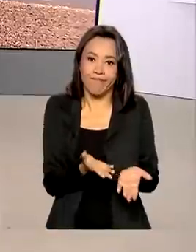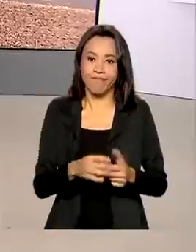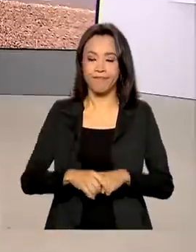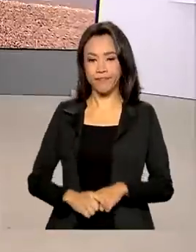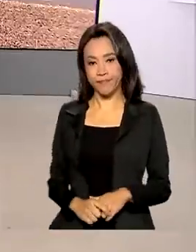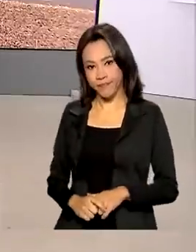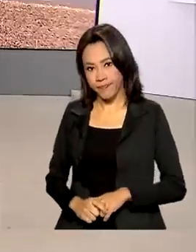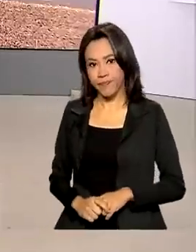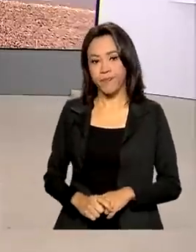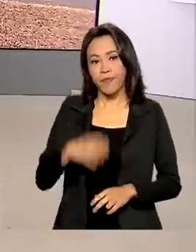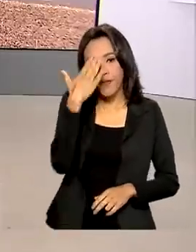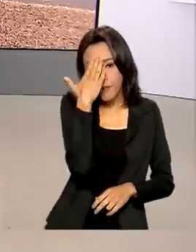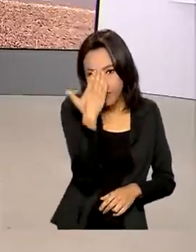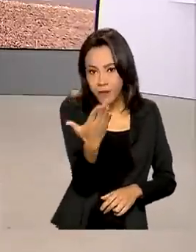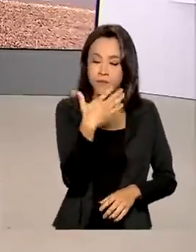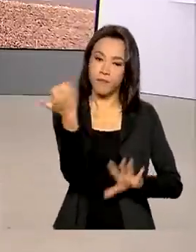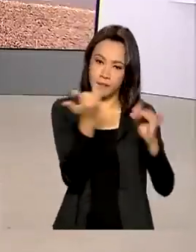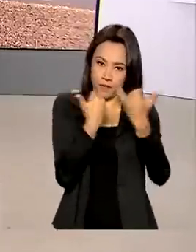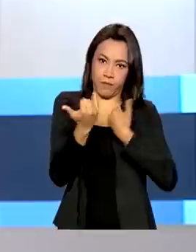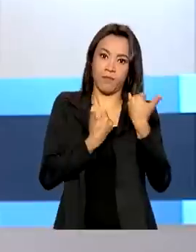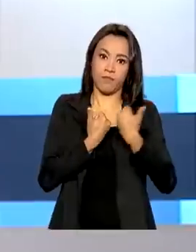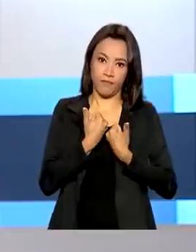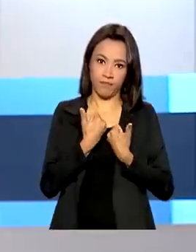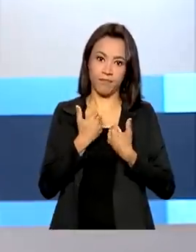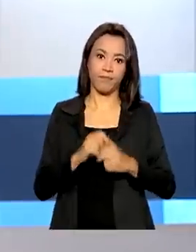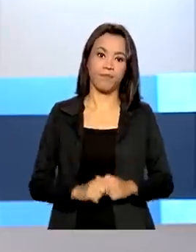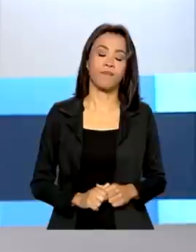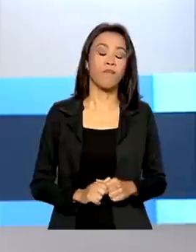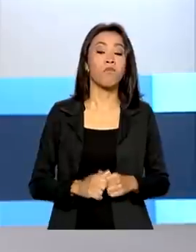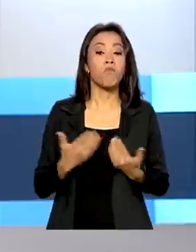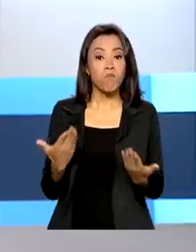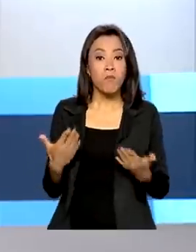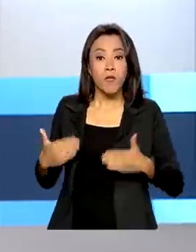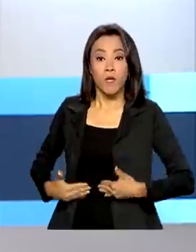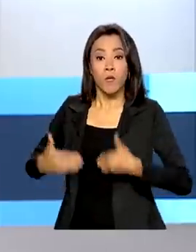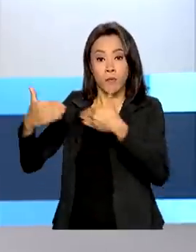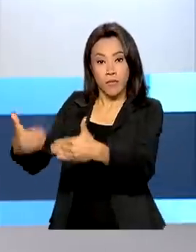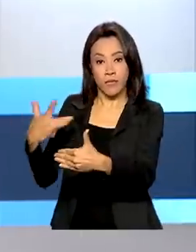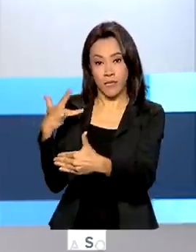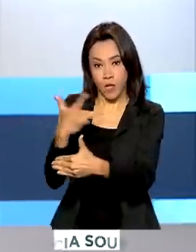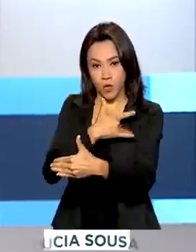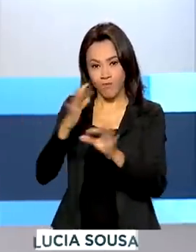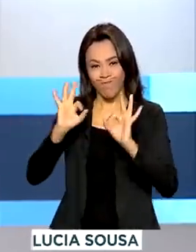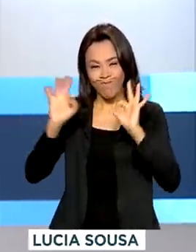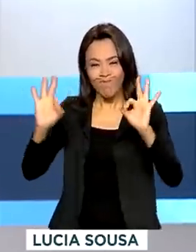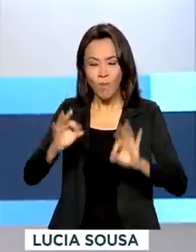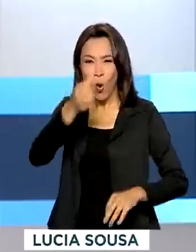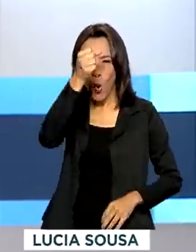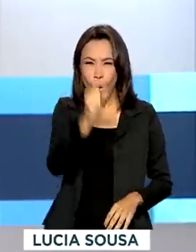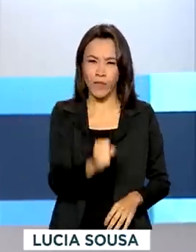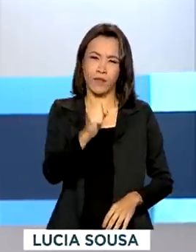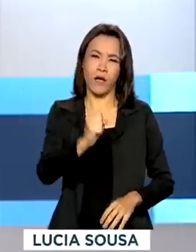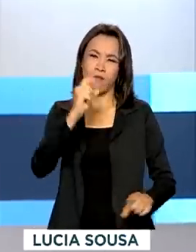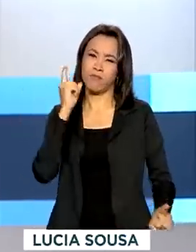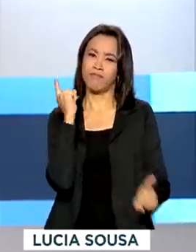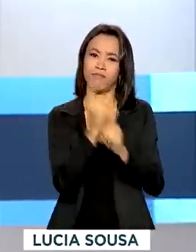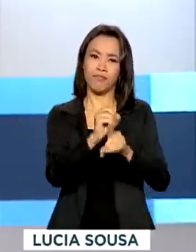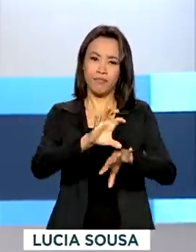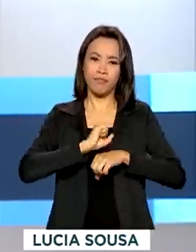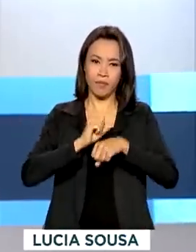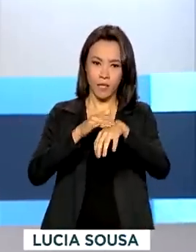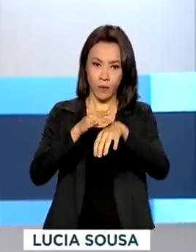Certo, Glauco. Muito obrigada pelas suas informações. E olha, o Ministério da Saúde confirmou o oitavo caso no Brasil de